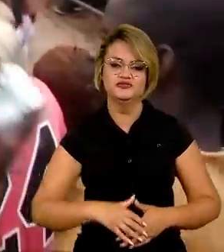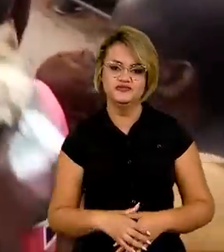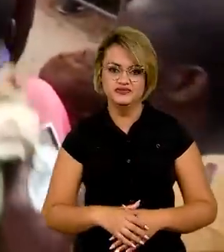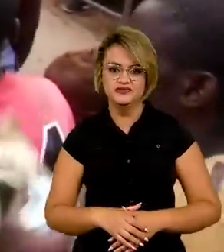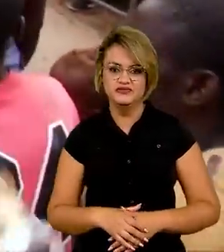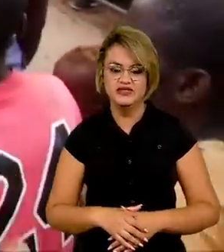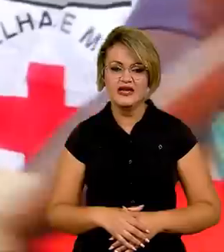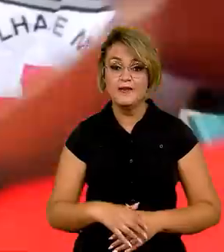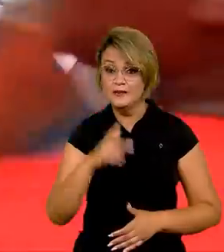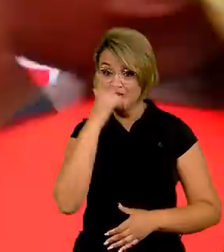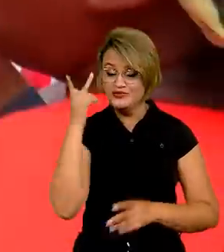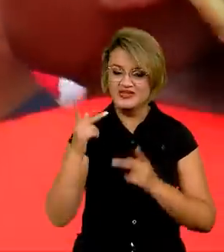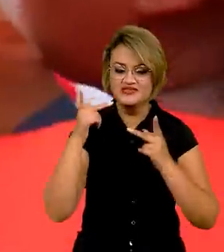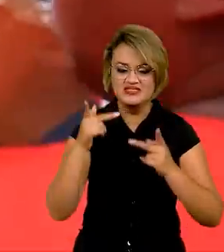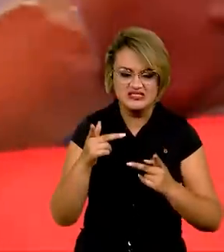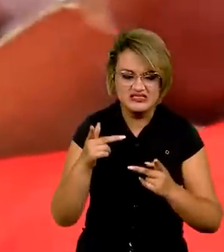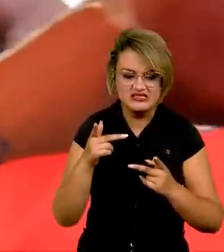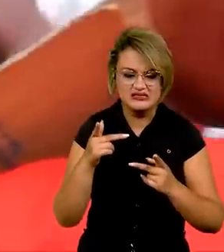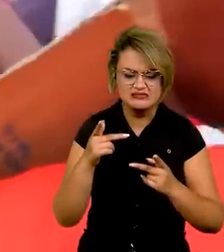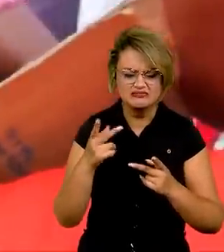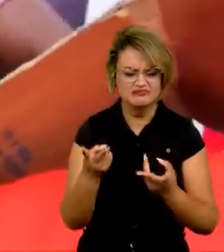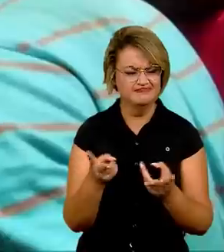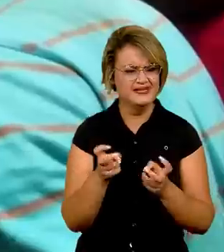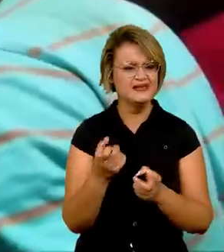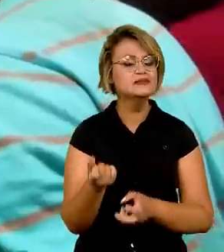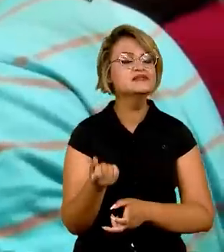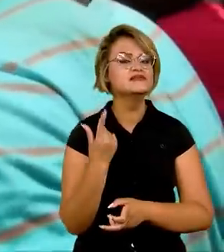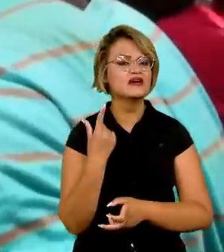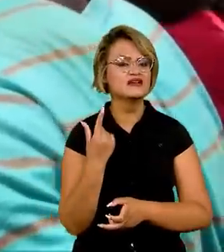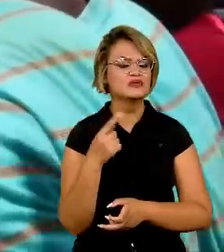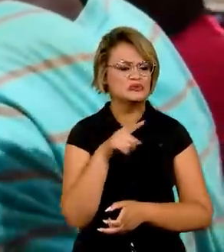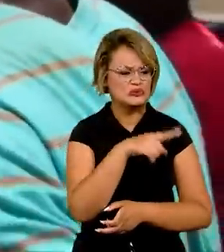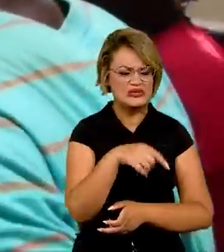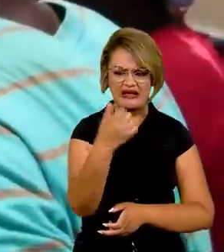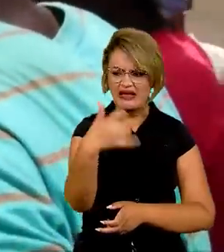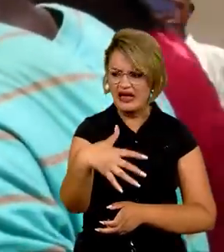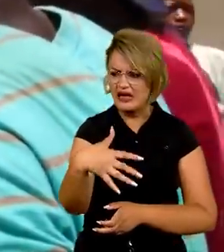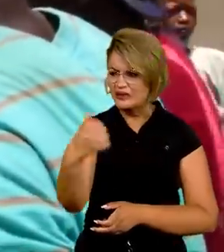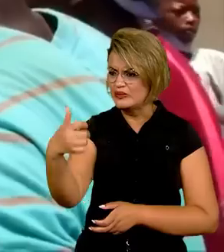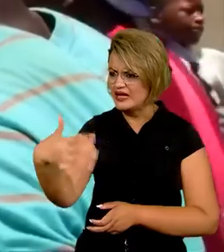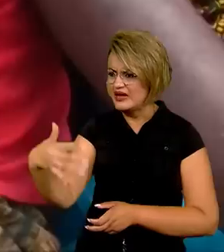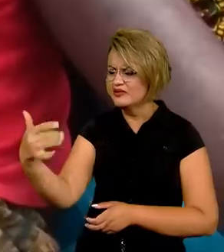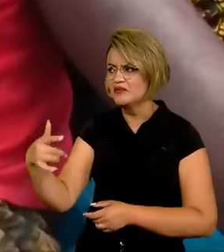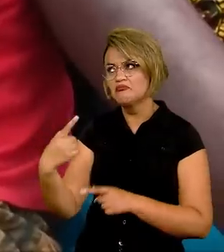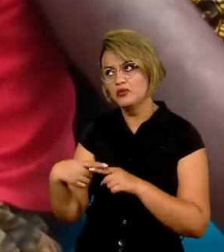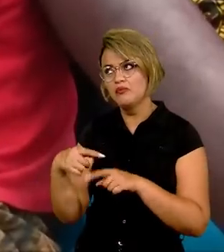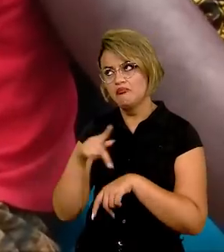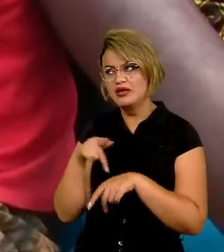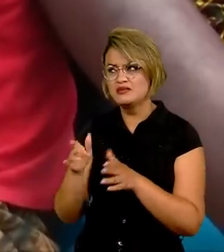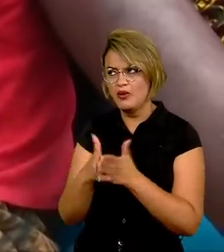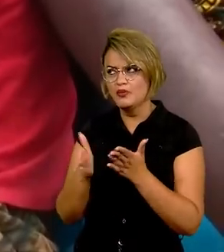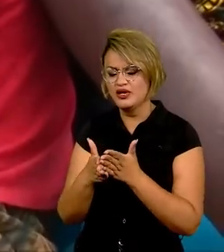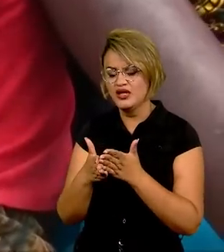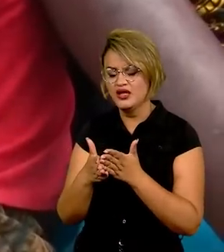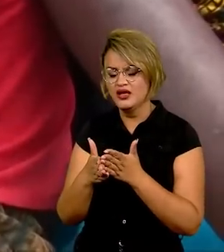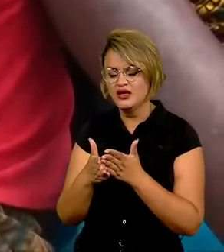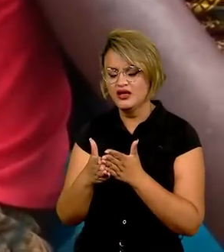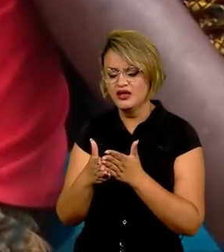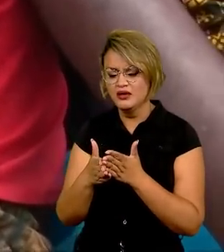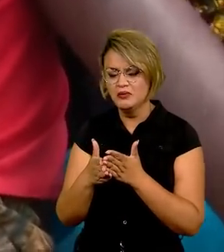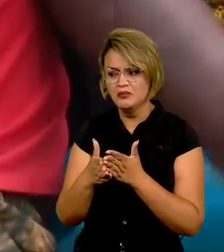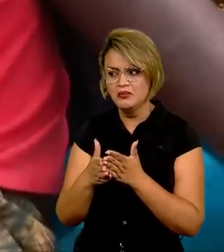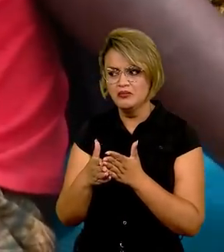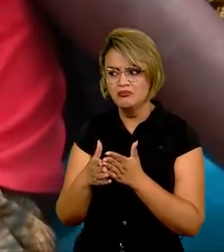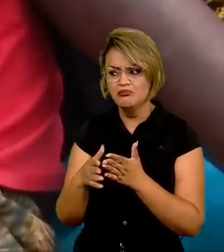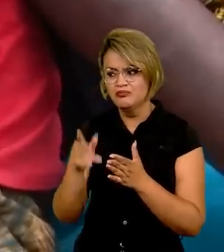Quem visita logo nota algo bem esquisito. Tudo é caro porque o país é pobre. E o país é pobre porque